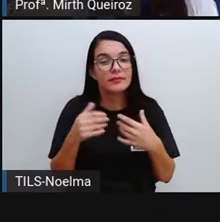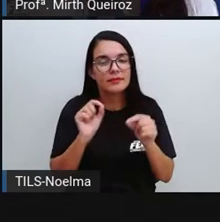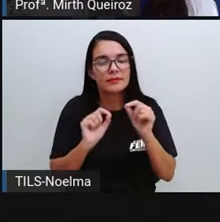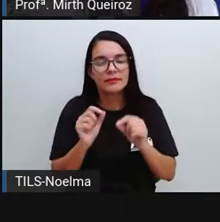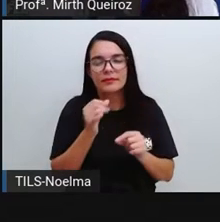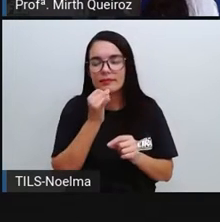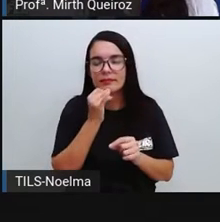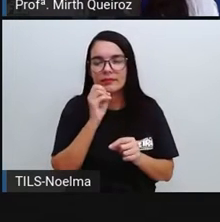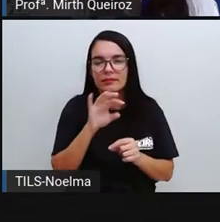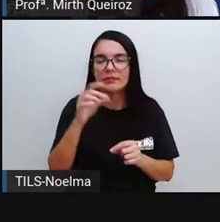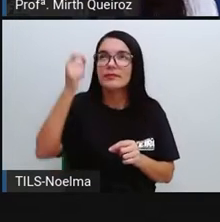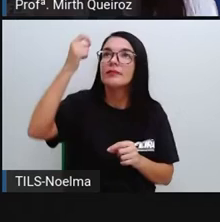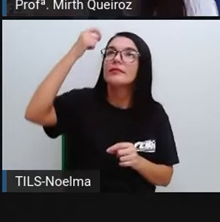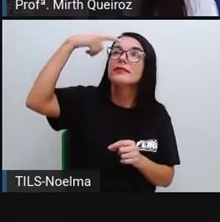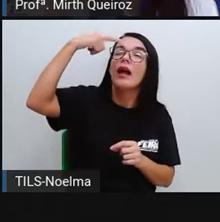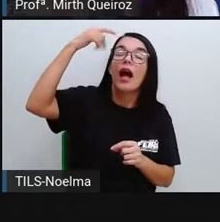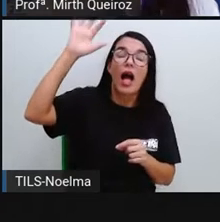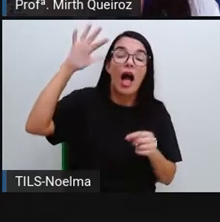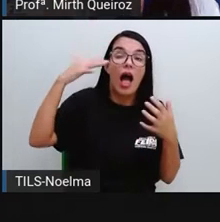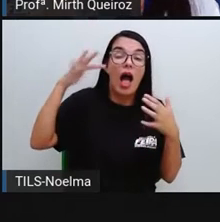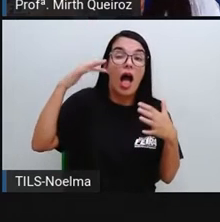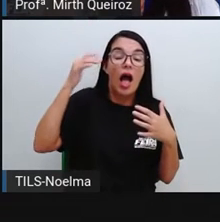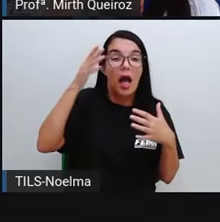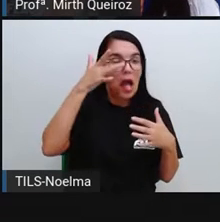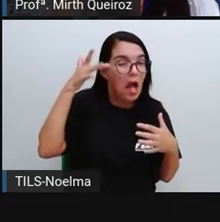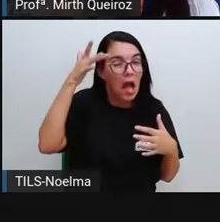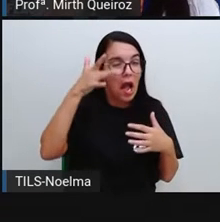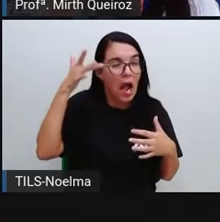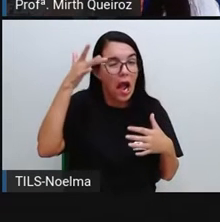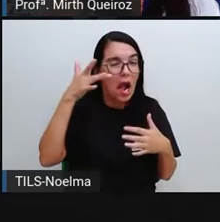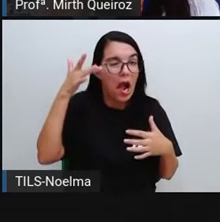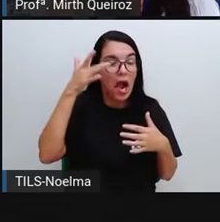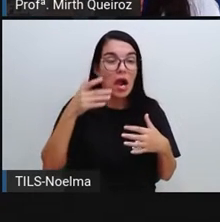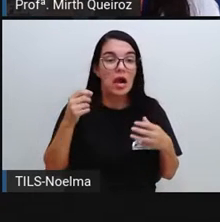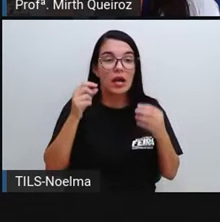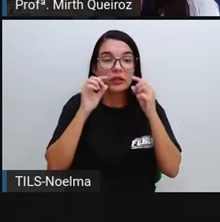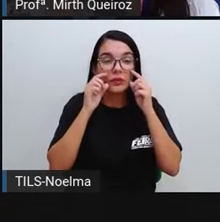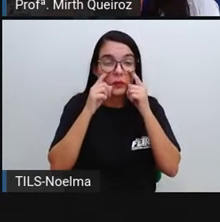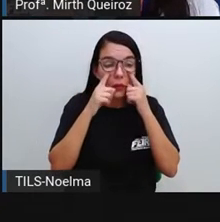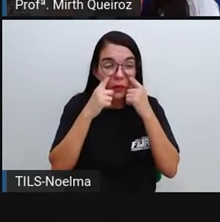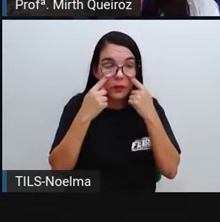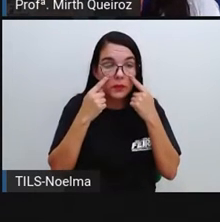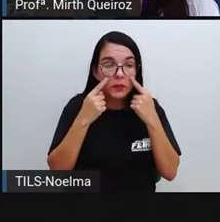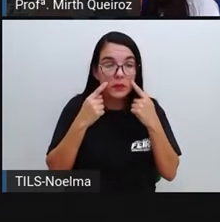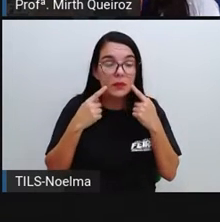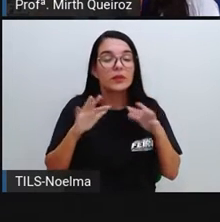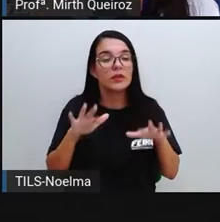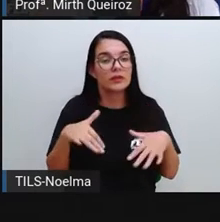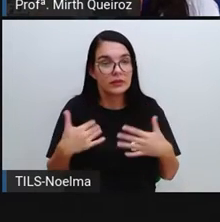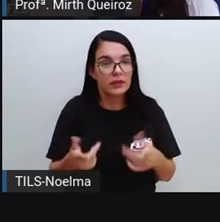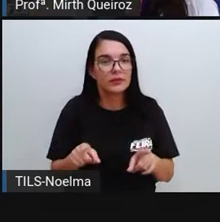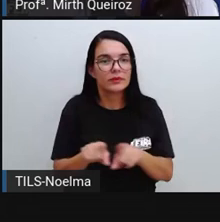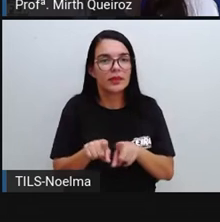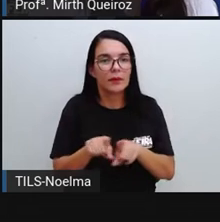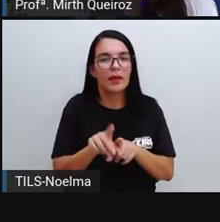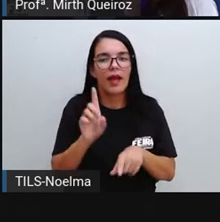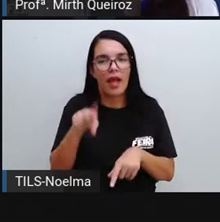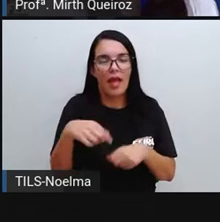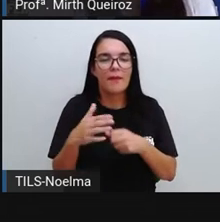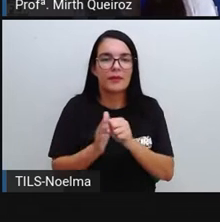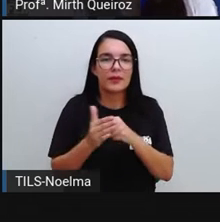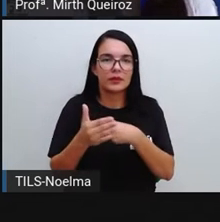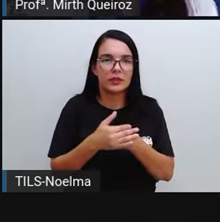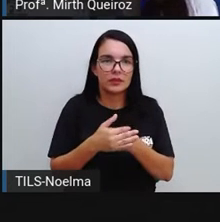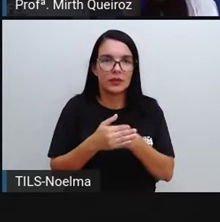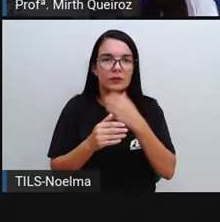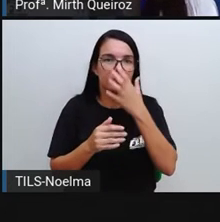olhos Ou algo do tipo A poeira, né? A gente começa logo a lacrimejar, né? Aquela lágrima ali É uma forma de proteção